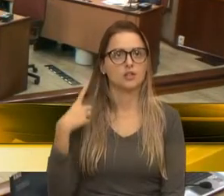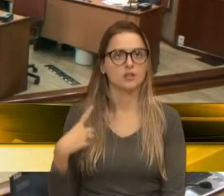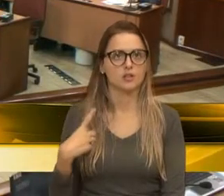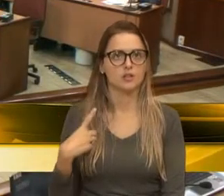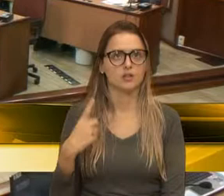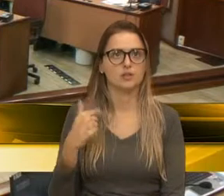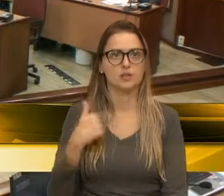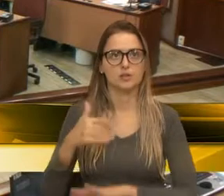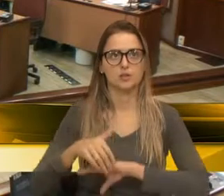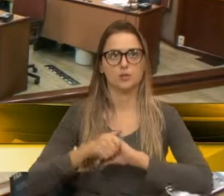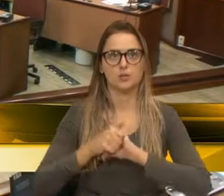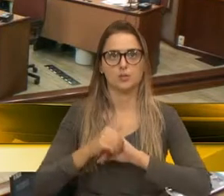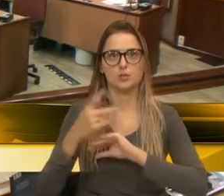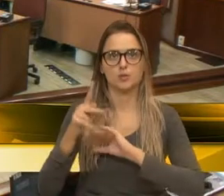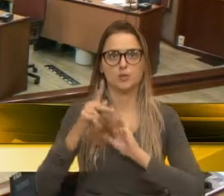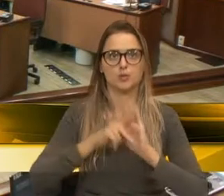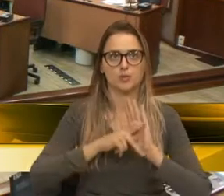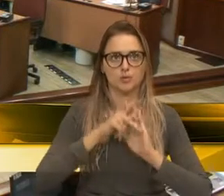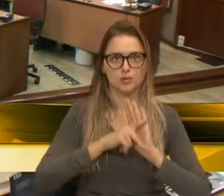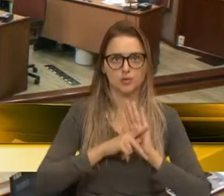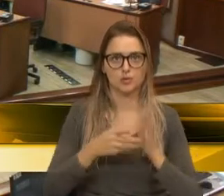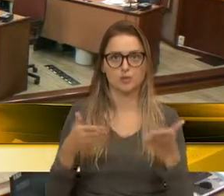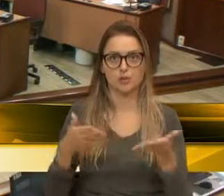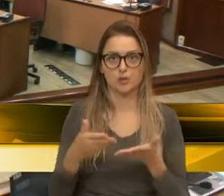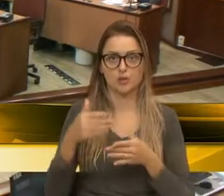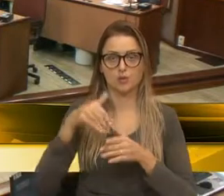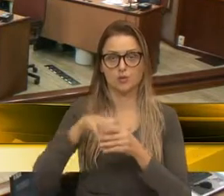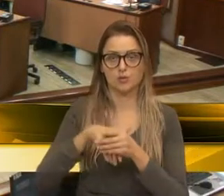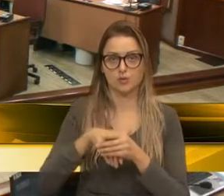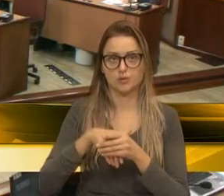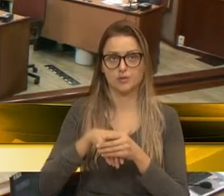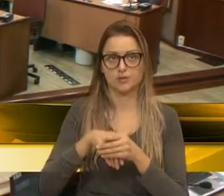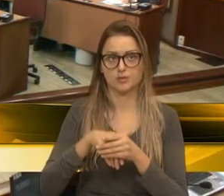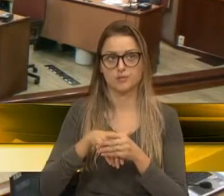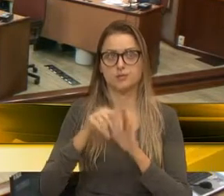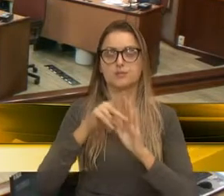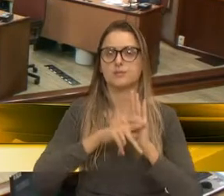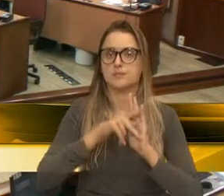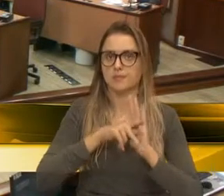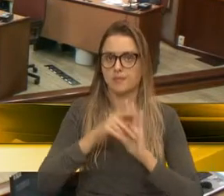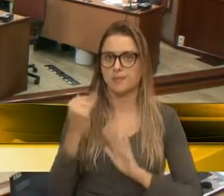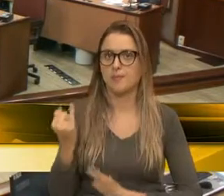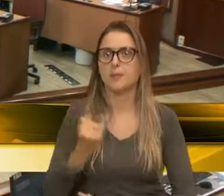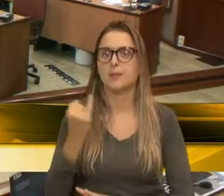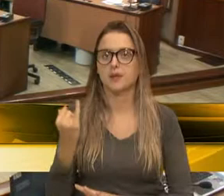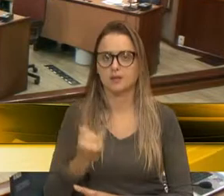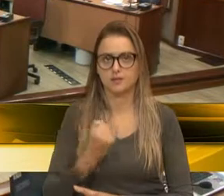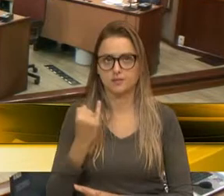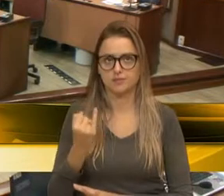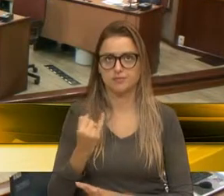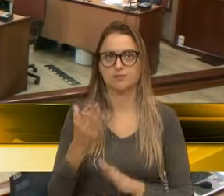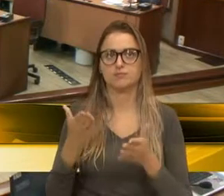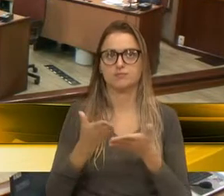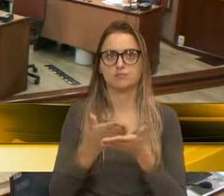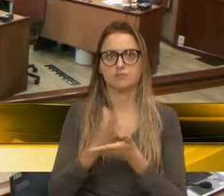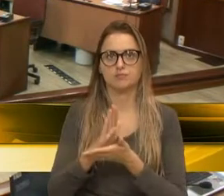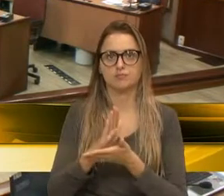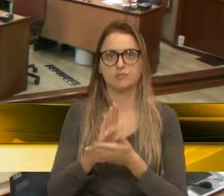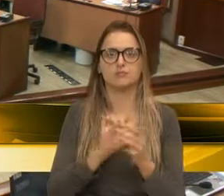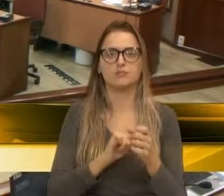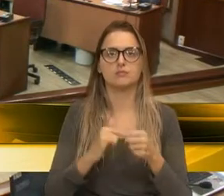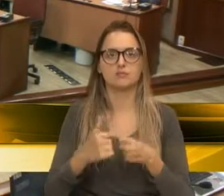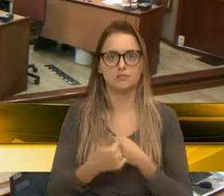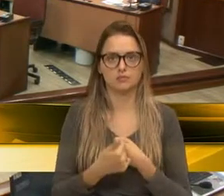pelo projeto que estamos votando neste momento, projeto importante, que está autorizando o município